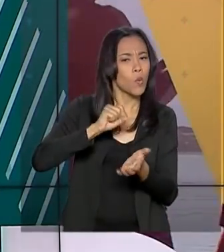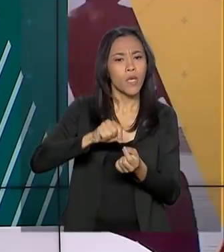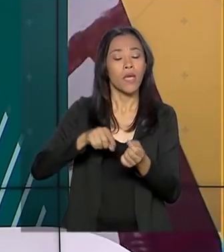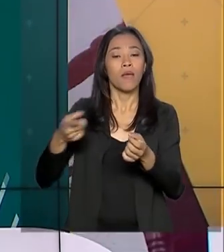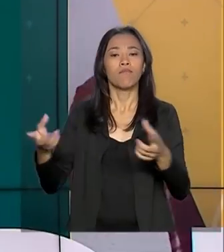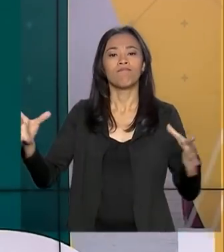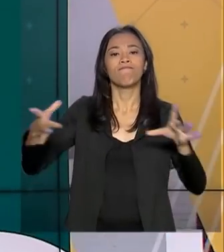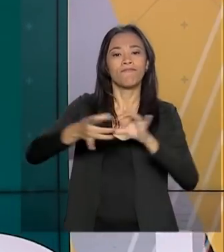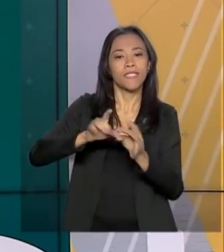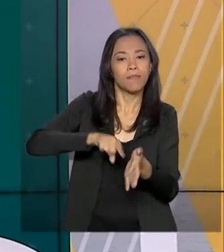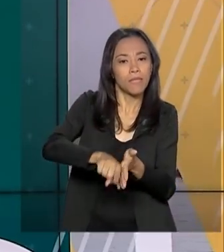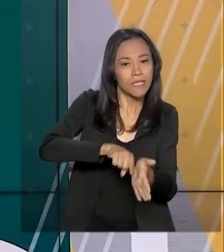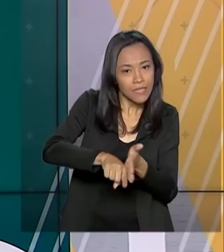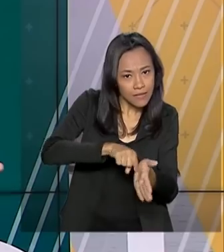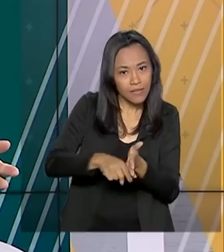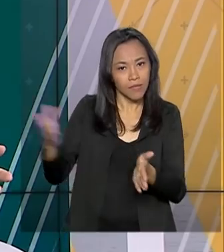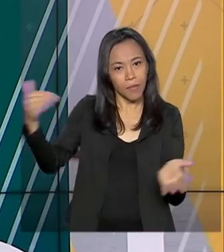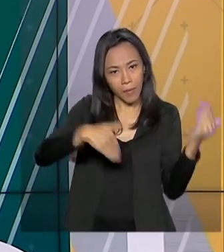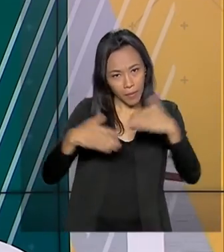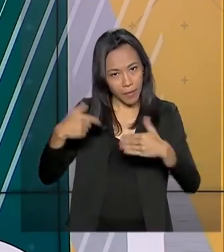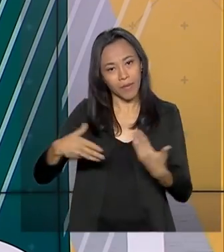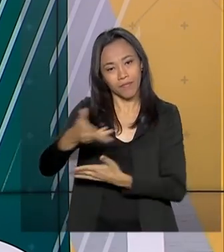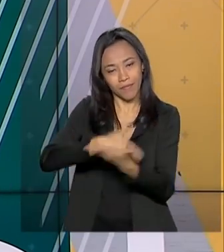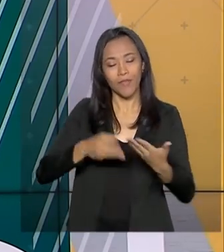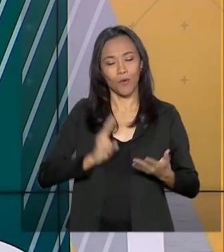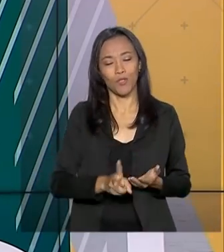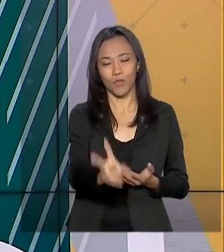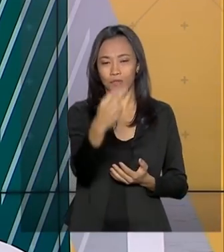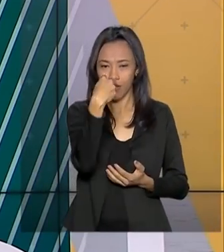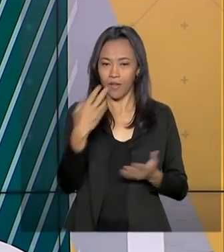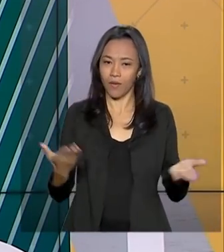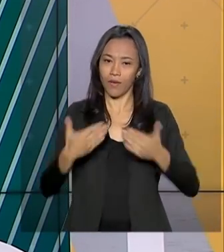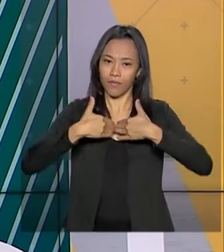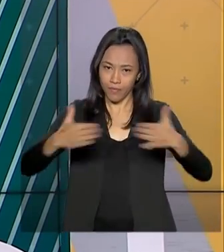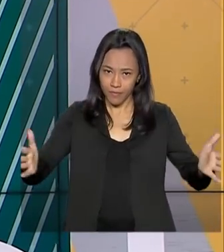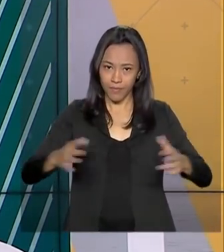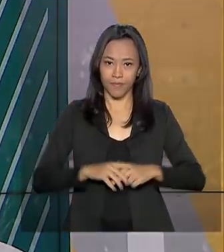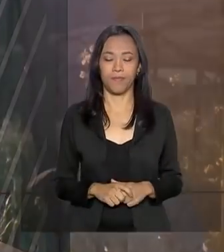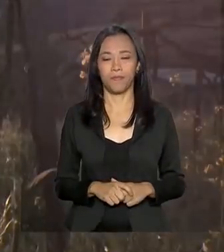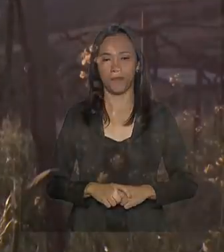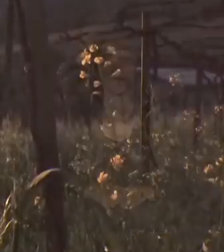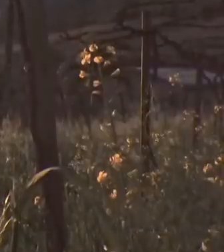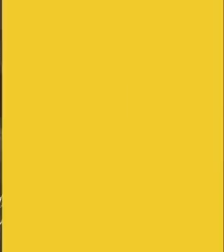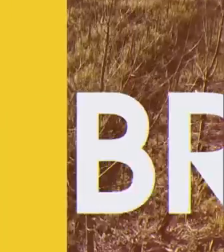pesquisadores e especialistas. Fique com a gente, o Brasil em Dia já está no ar.